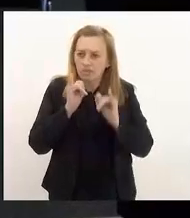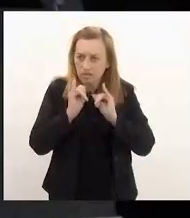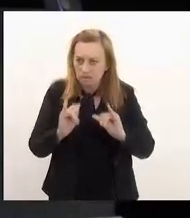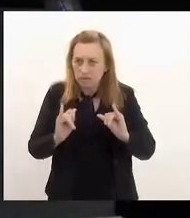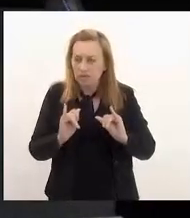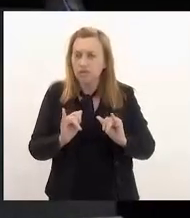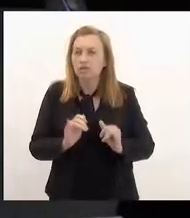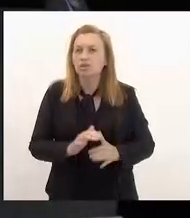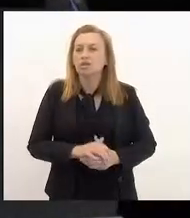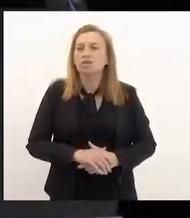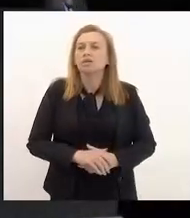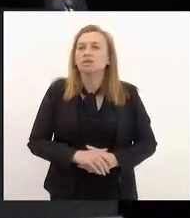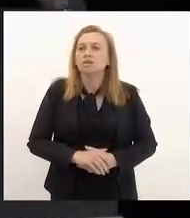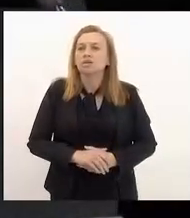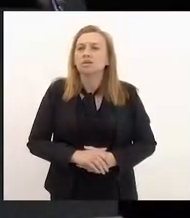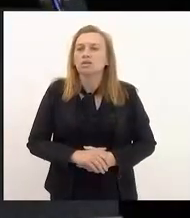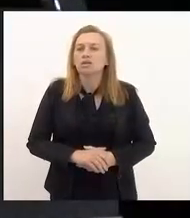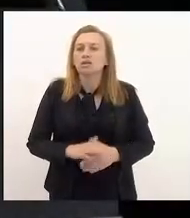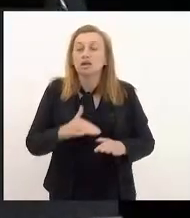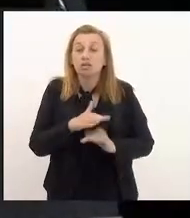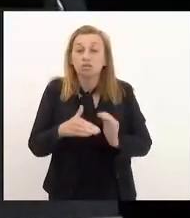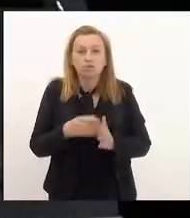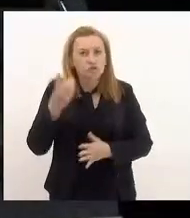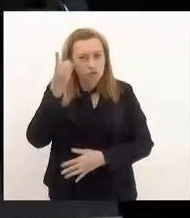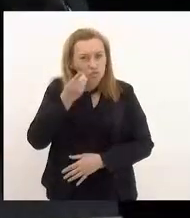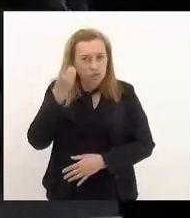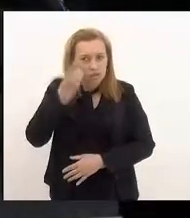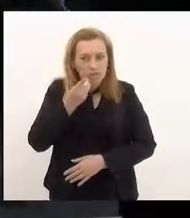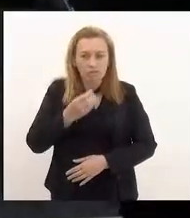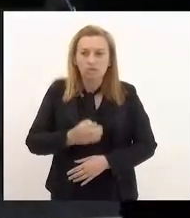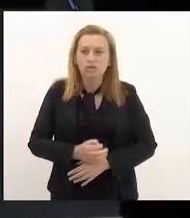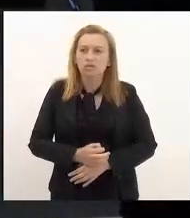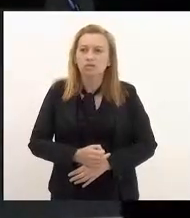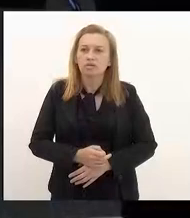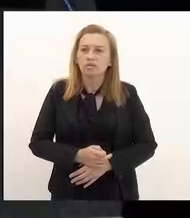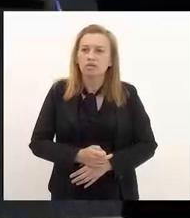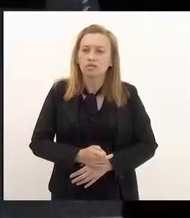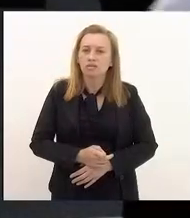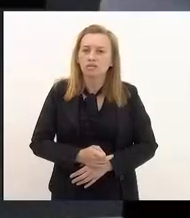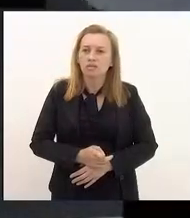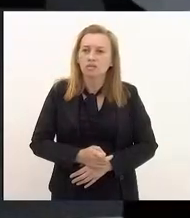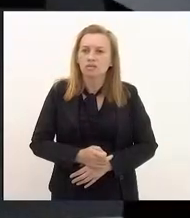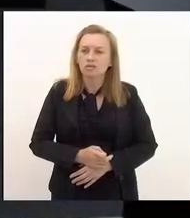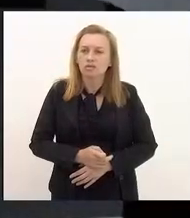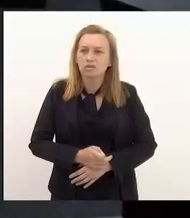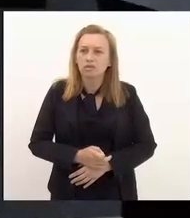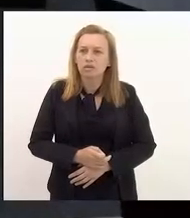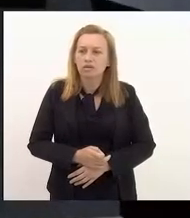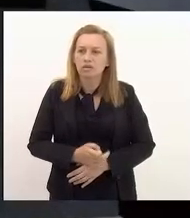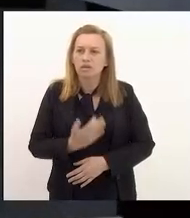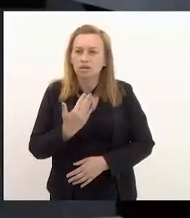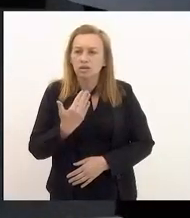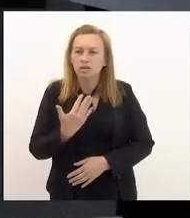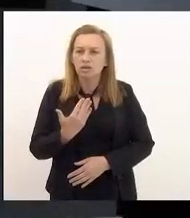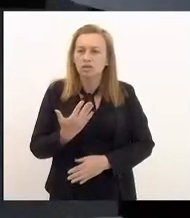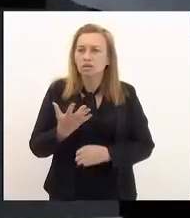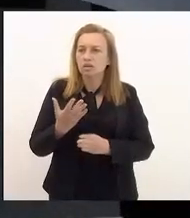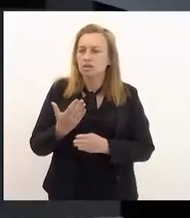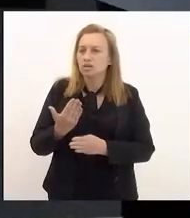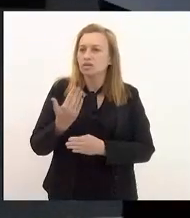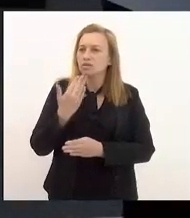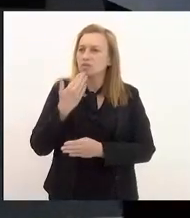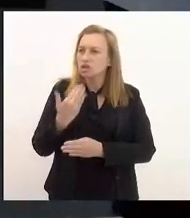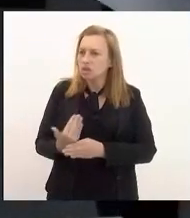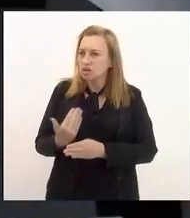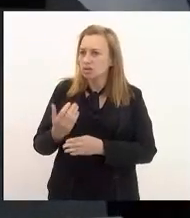as senhoras e senhores deputados que, atendendo orientação de V. Exª,